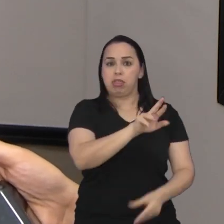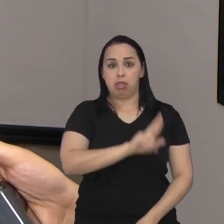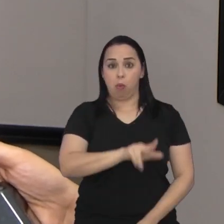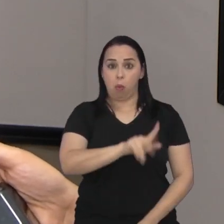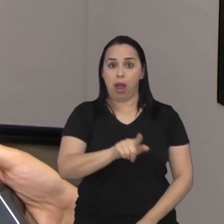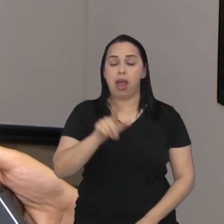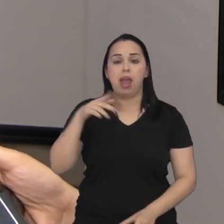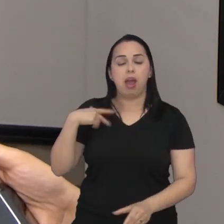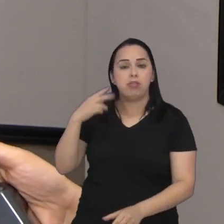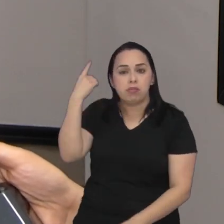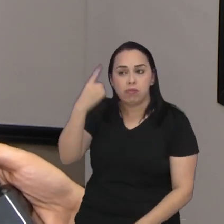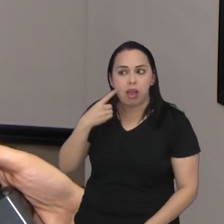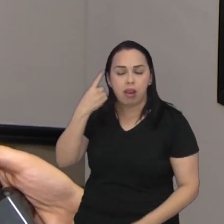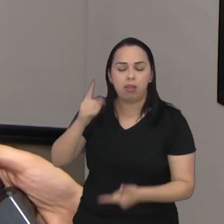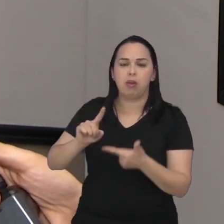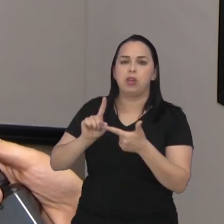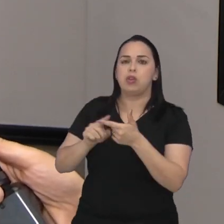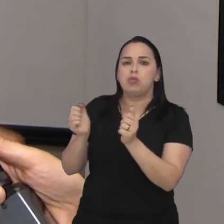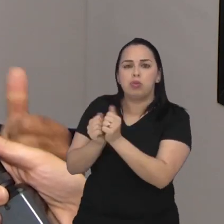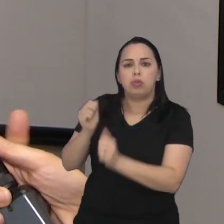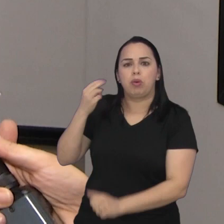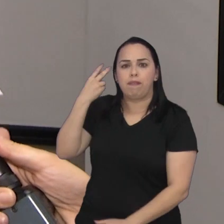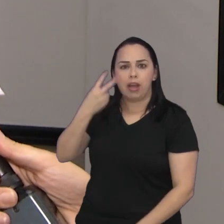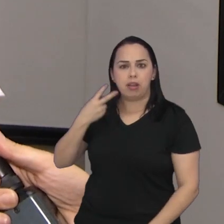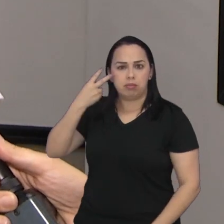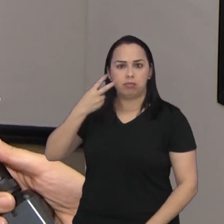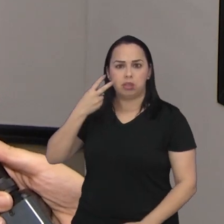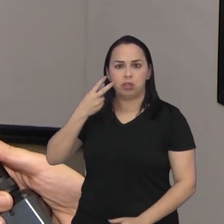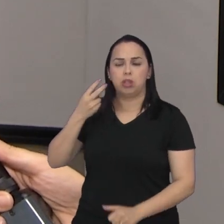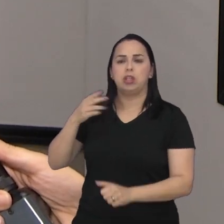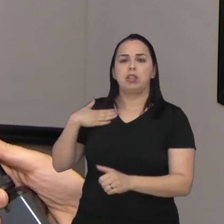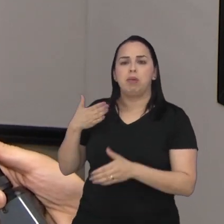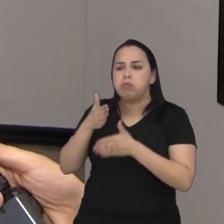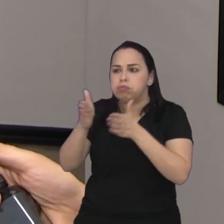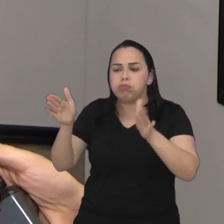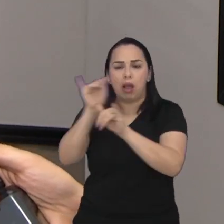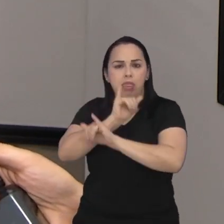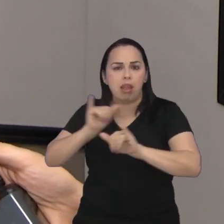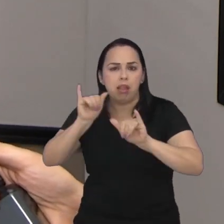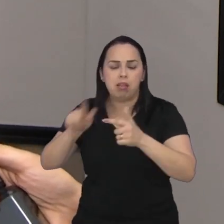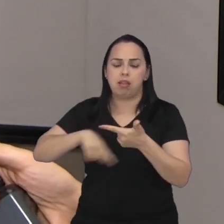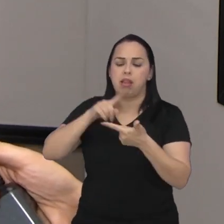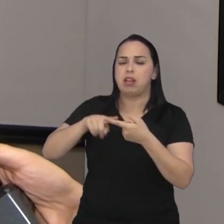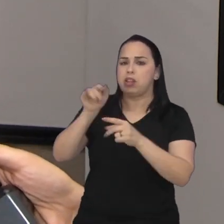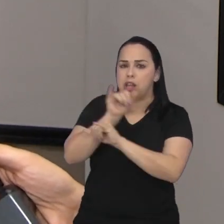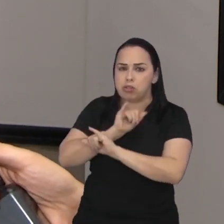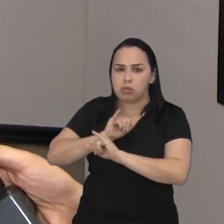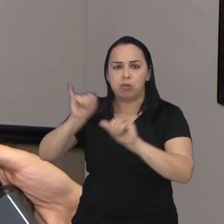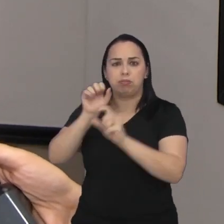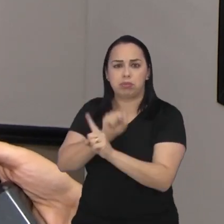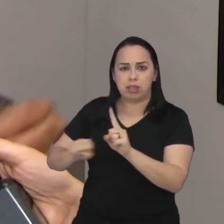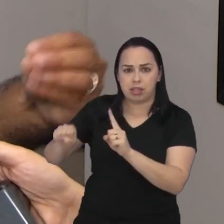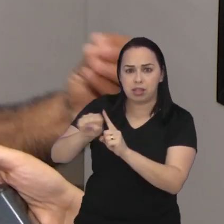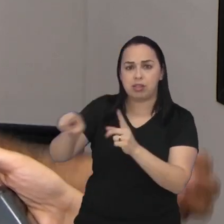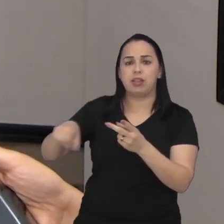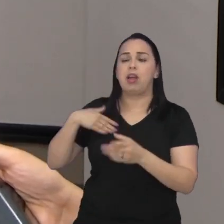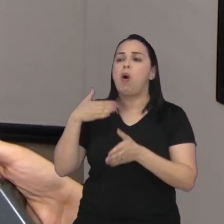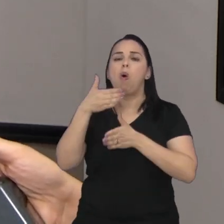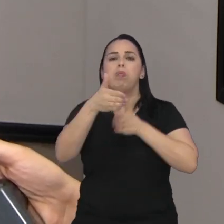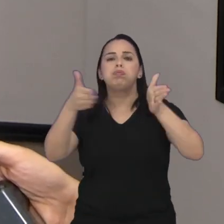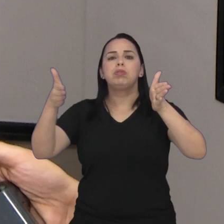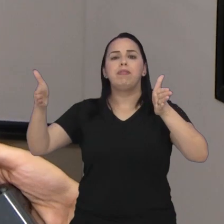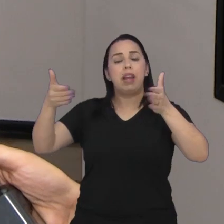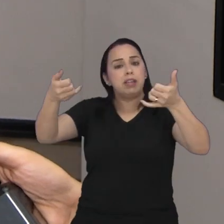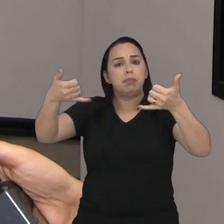isso é a Câmara dos Deputados então esses vereadores que estão aqui estão imbuídos junto às suas igrejas sociedade